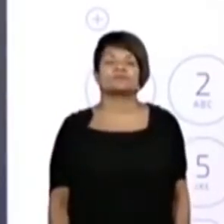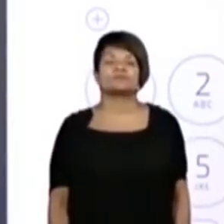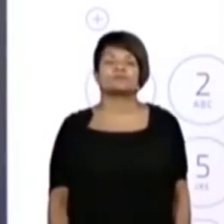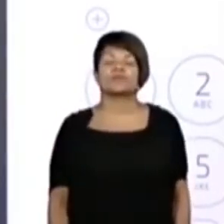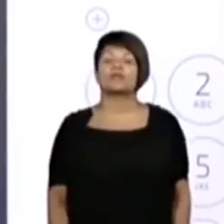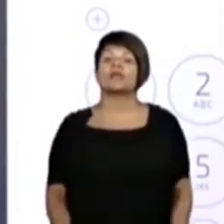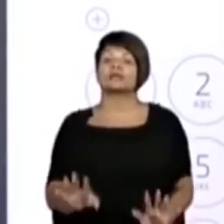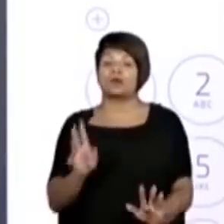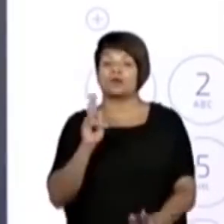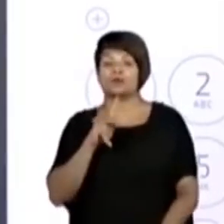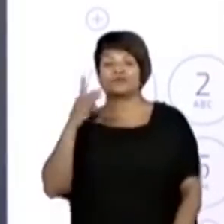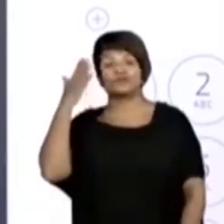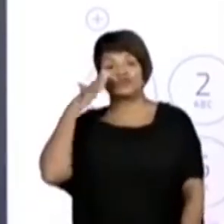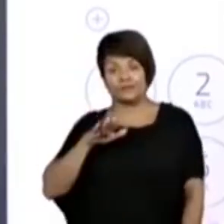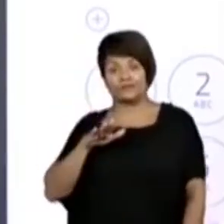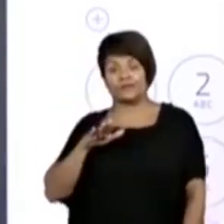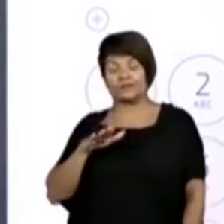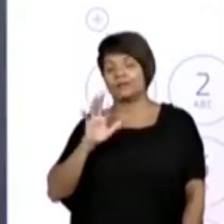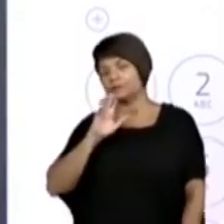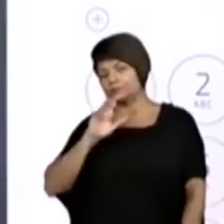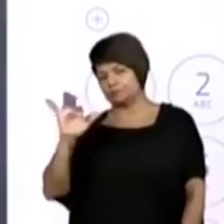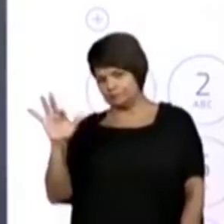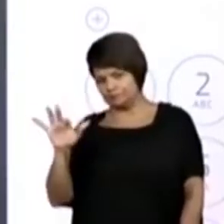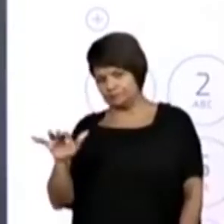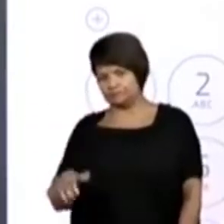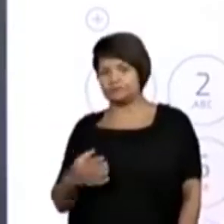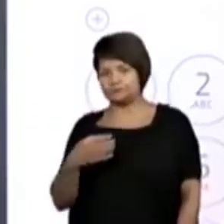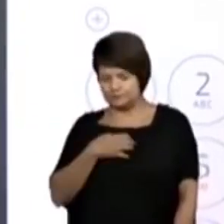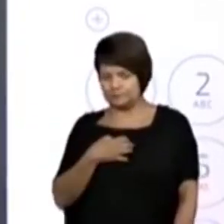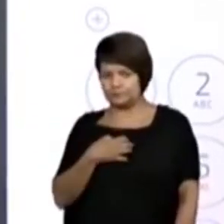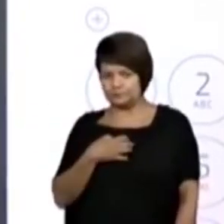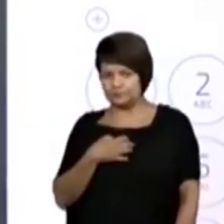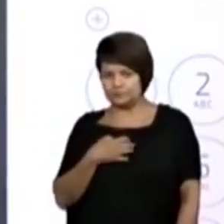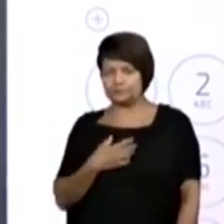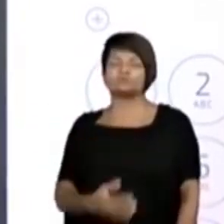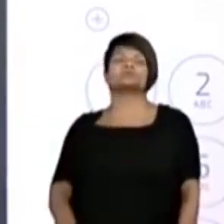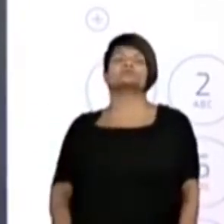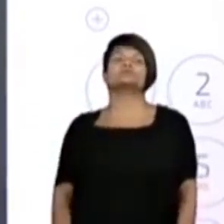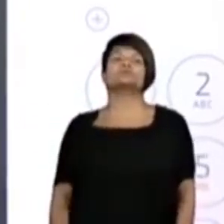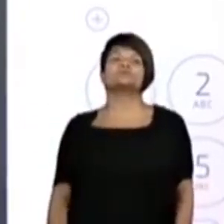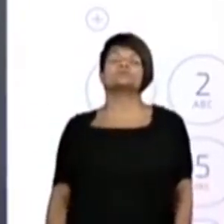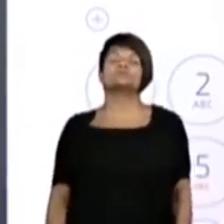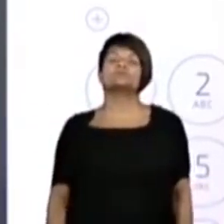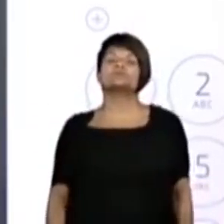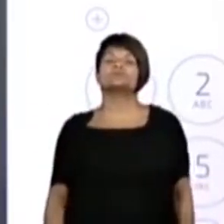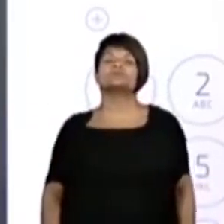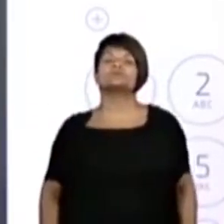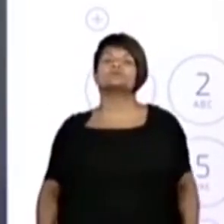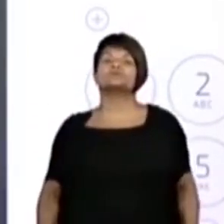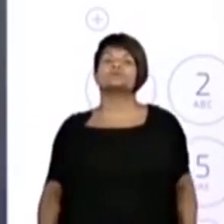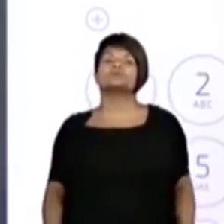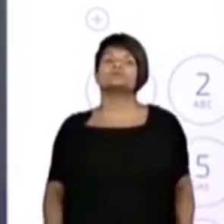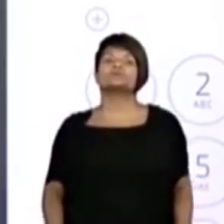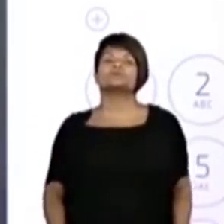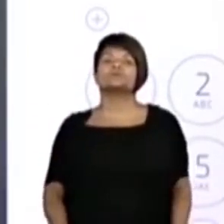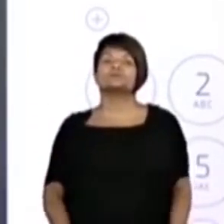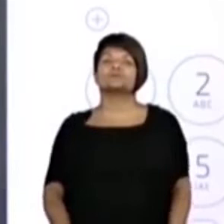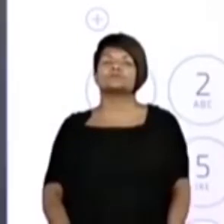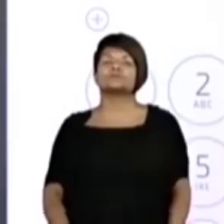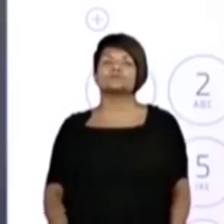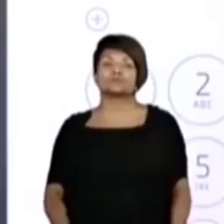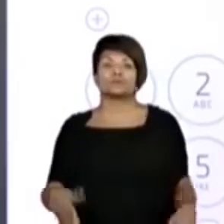Então, a professora Fran leu esse número desse jeito, tá bom? Tá? Então, vamos lá, professora Fran.